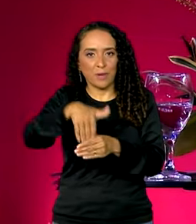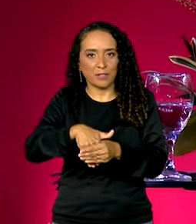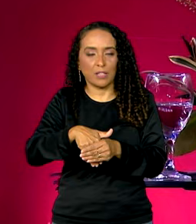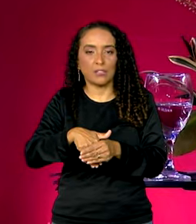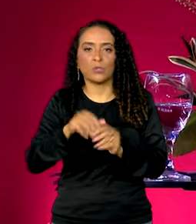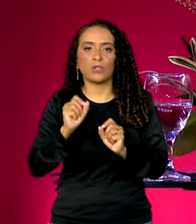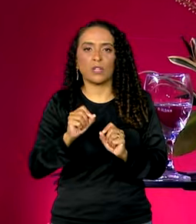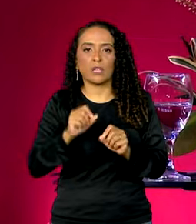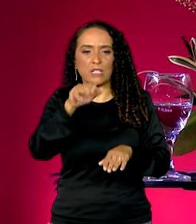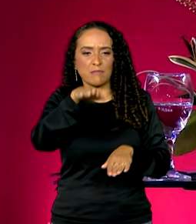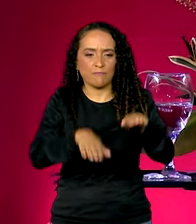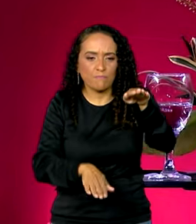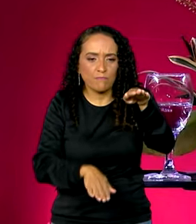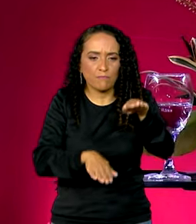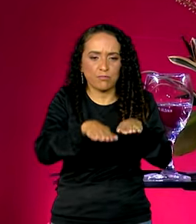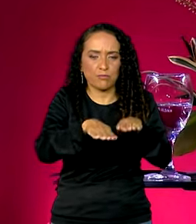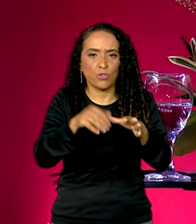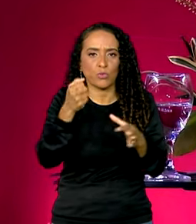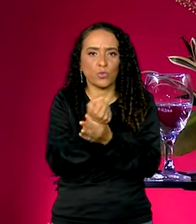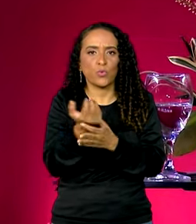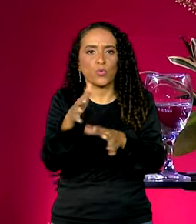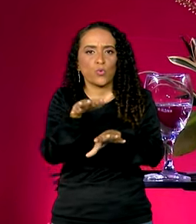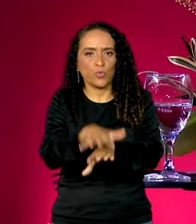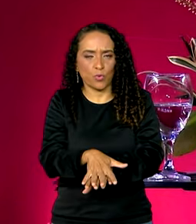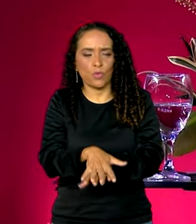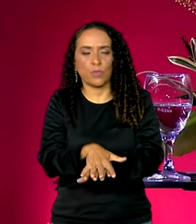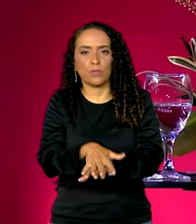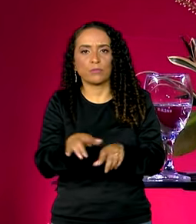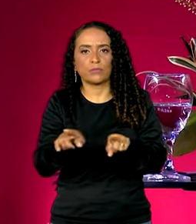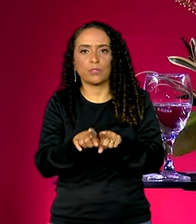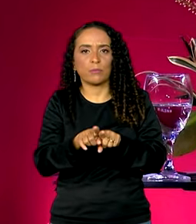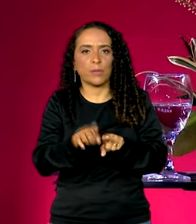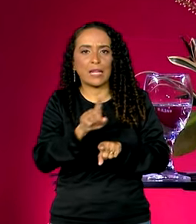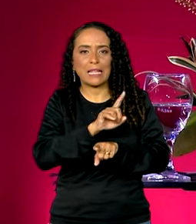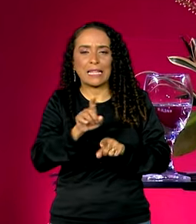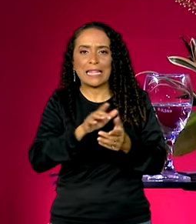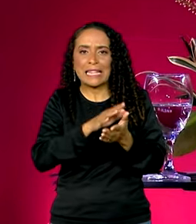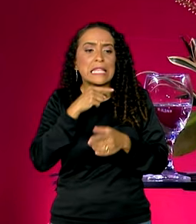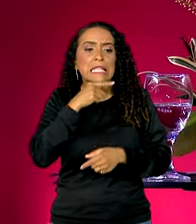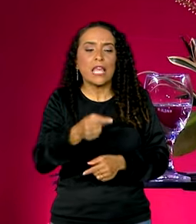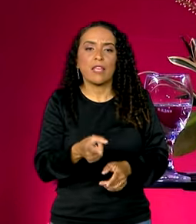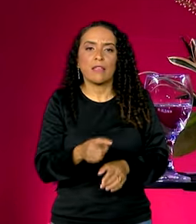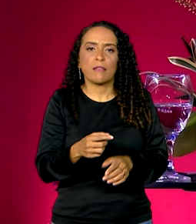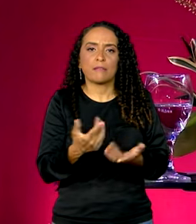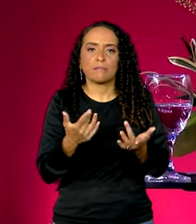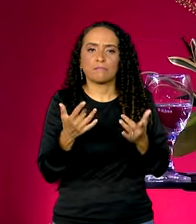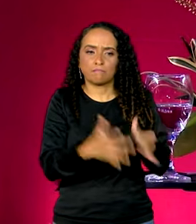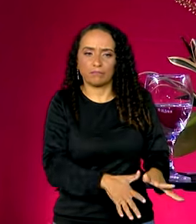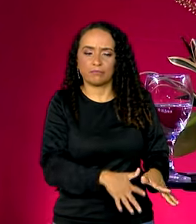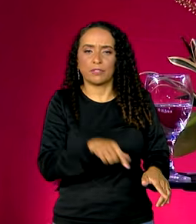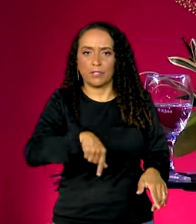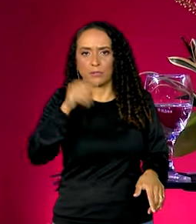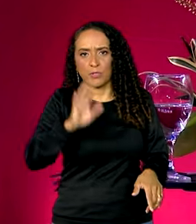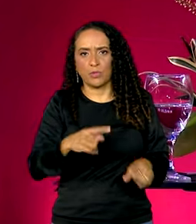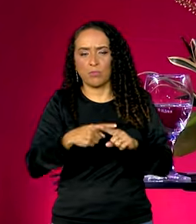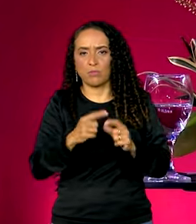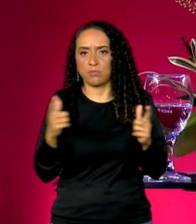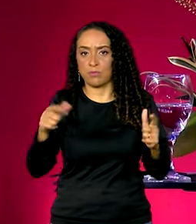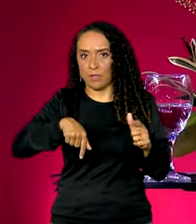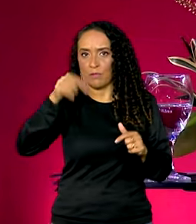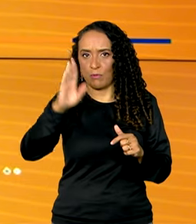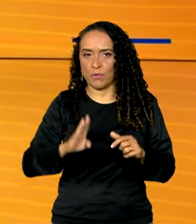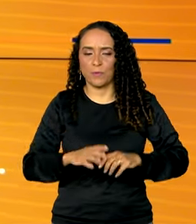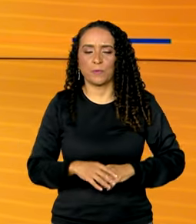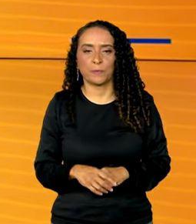reduzir desigualdades, garantir inclusão e não deixar nenhum para trás desse país que tem a dimensão que é o Brasil.